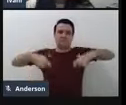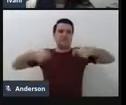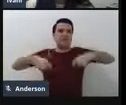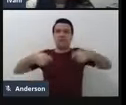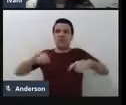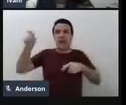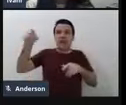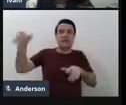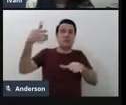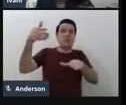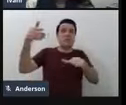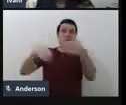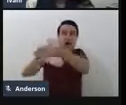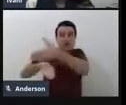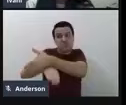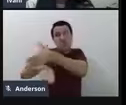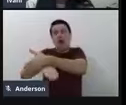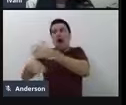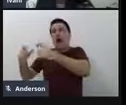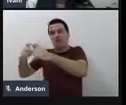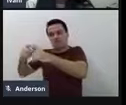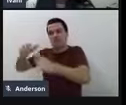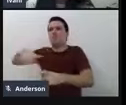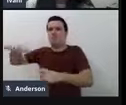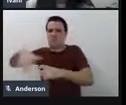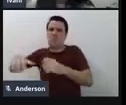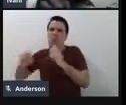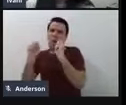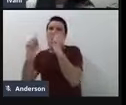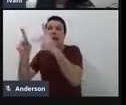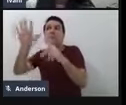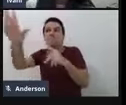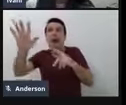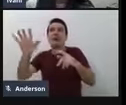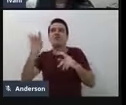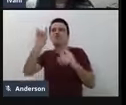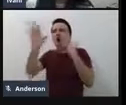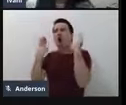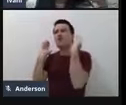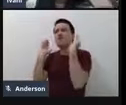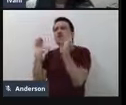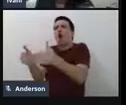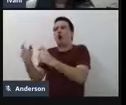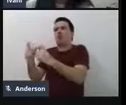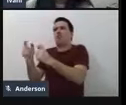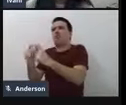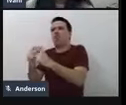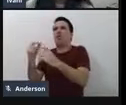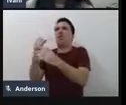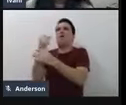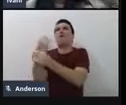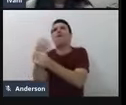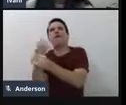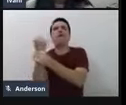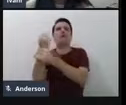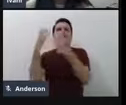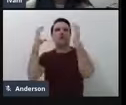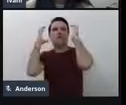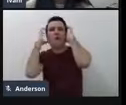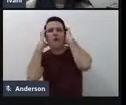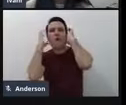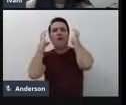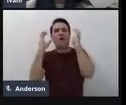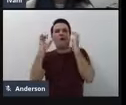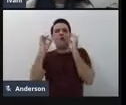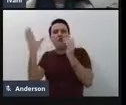reabilitação, também. Mas, não é mais só isso, né, não pertence mais só o fisioterapeuta, só o fonoaudiólogo, só o